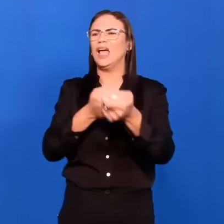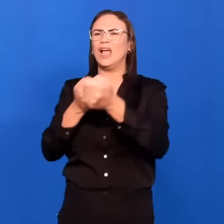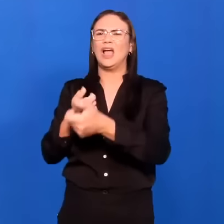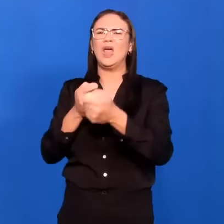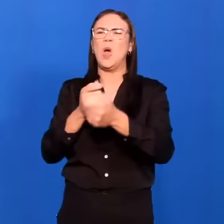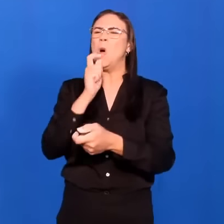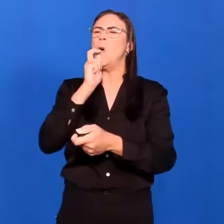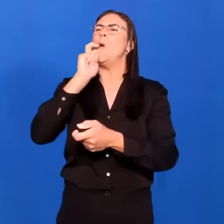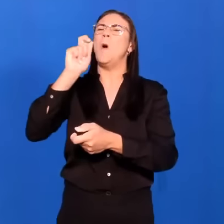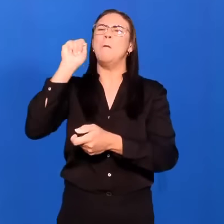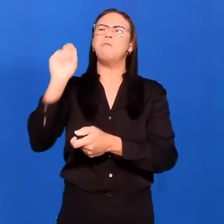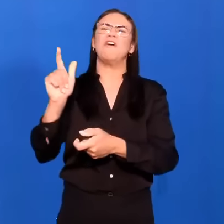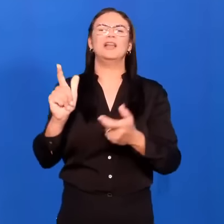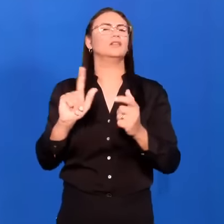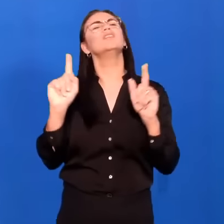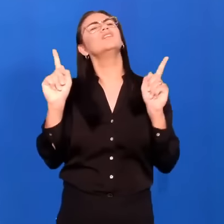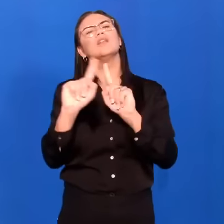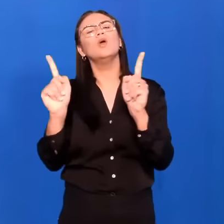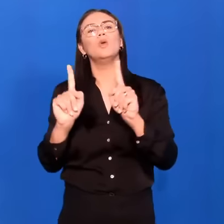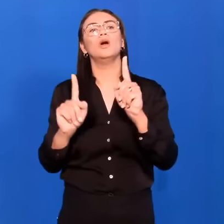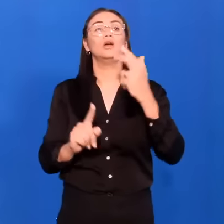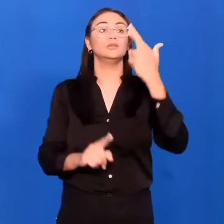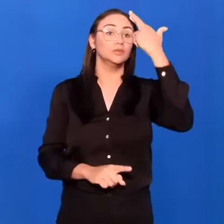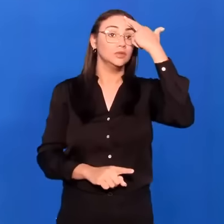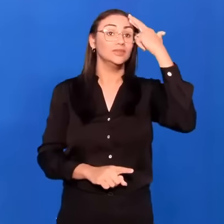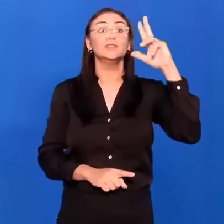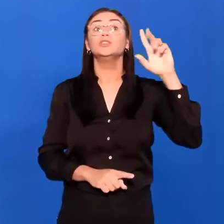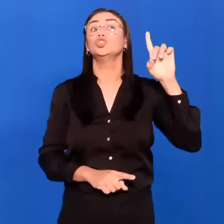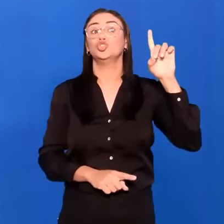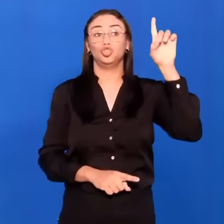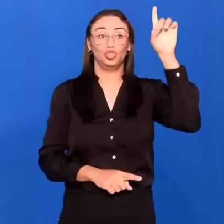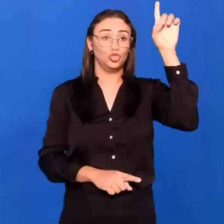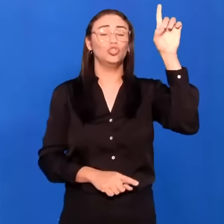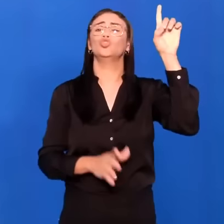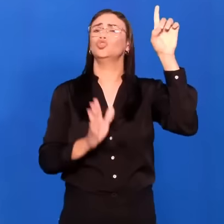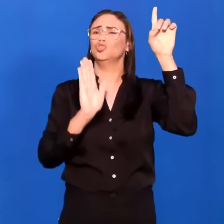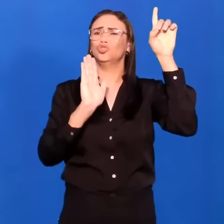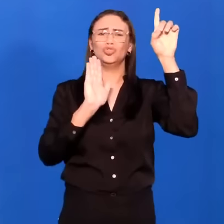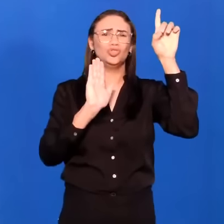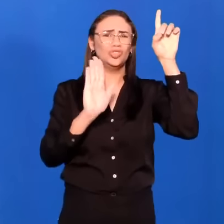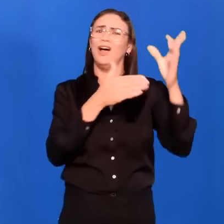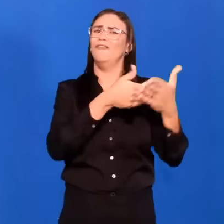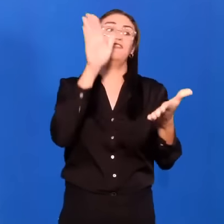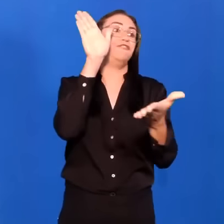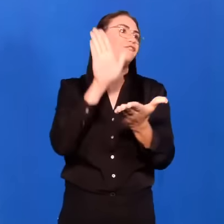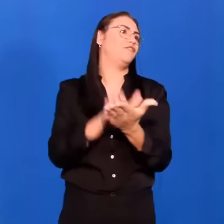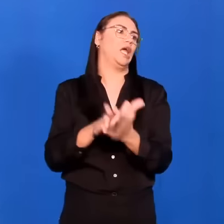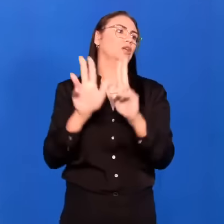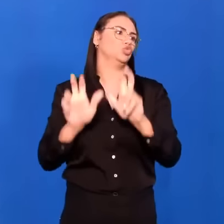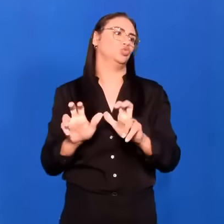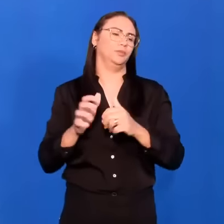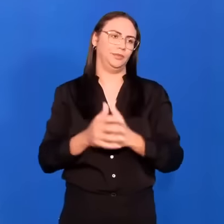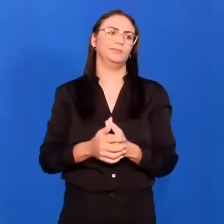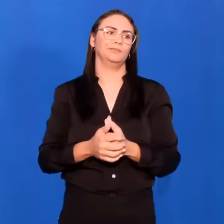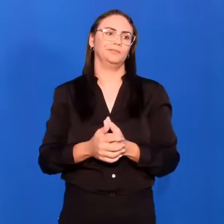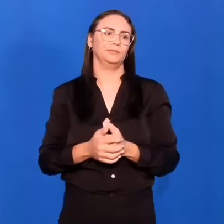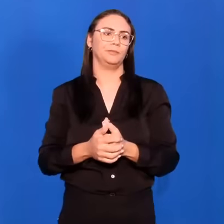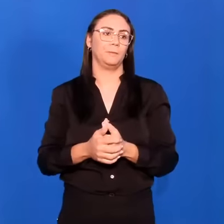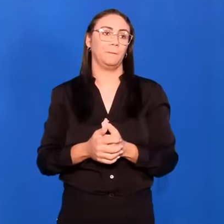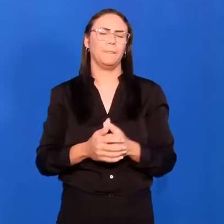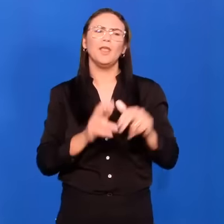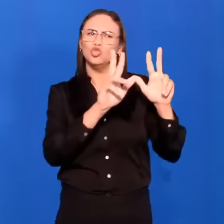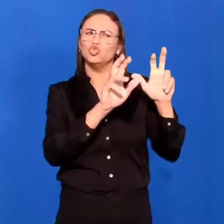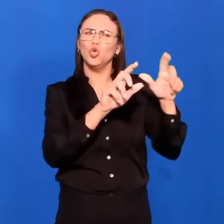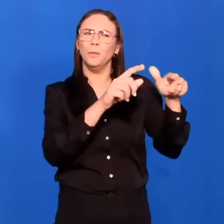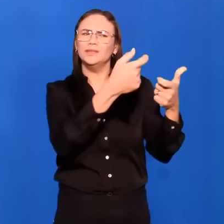Senhor contra todas essas coisas, como antes vos avisamos, justificamos claramente a vingadora. Vamos lá. E nessa matéria, e